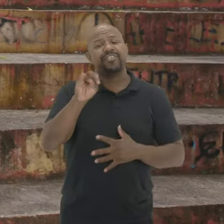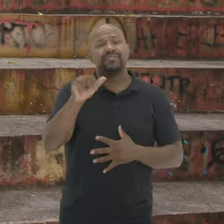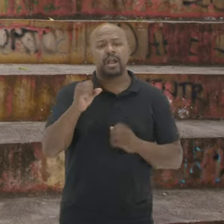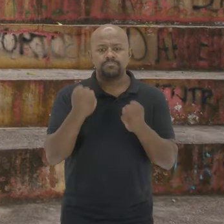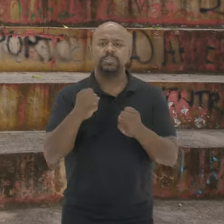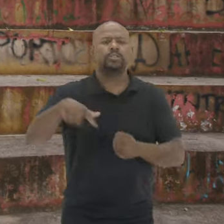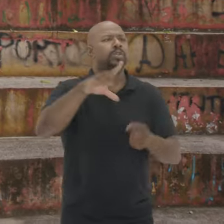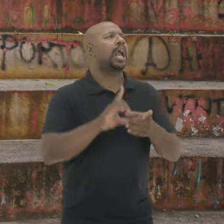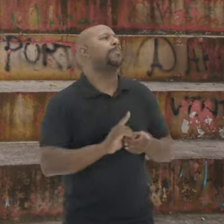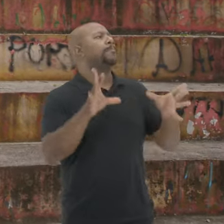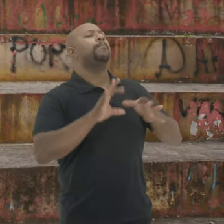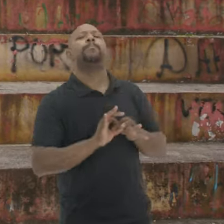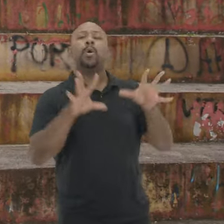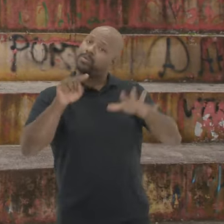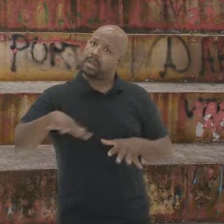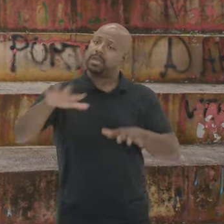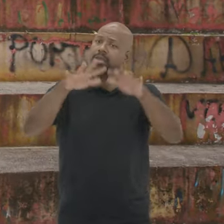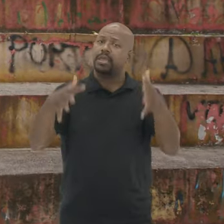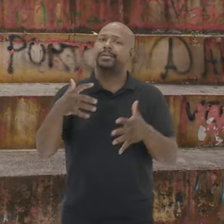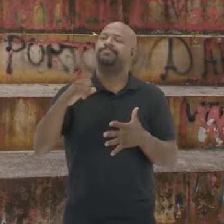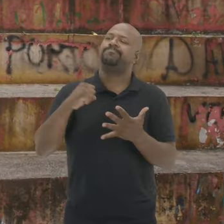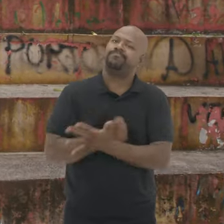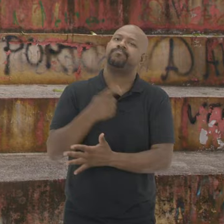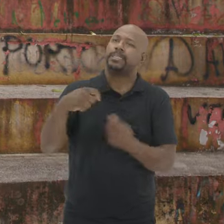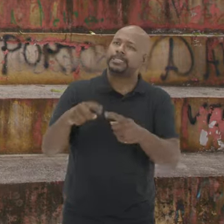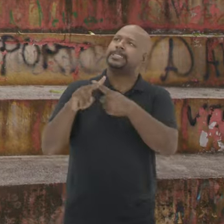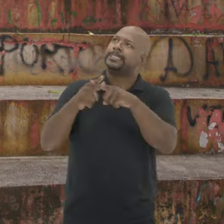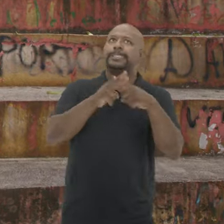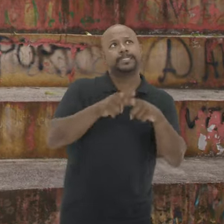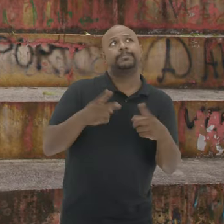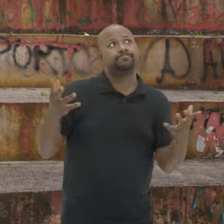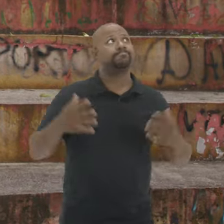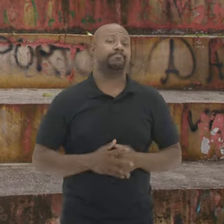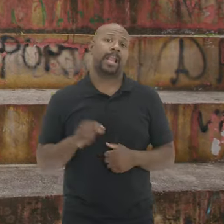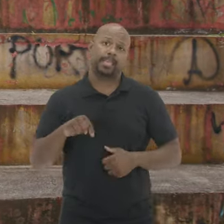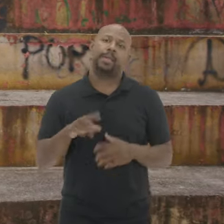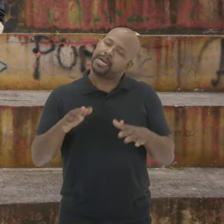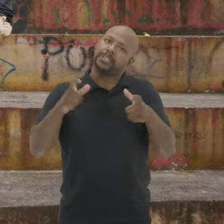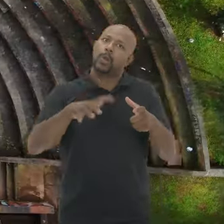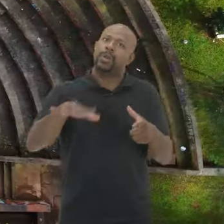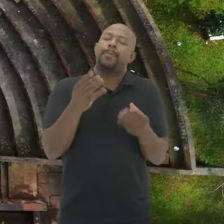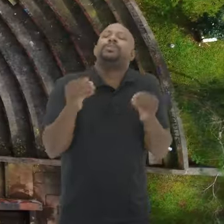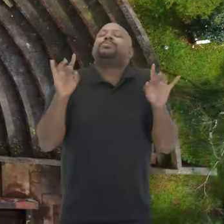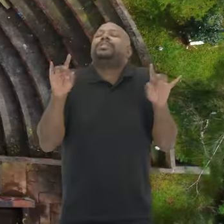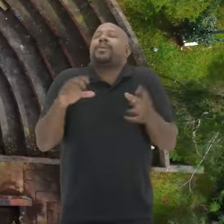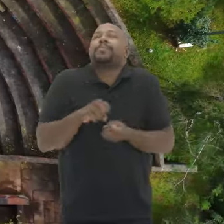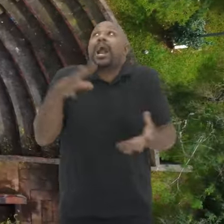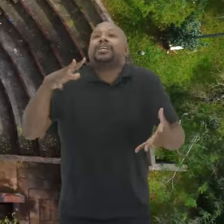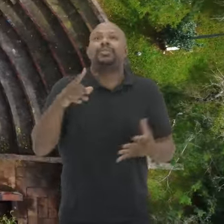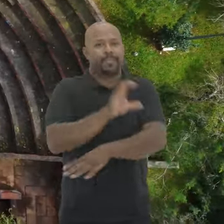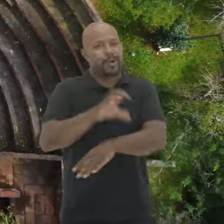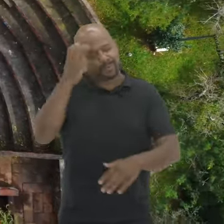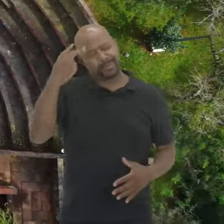viva Nesses lugares públicos Como é a concha Uma pena que precisa Muito de uma revitalização Aqui Mas é um lugar Muito